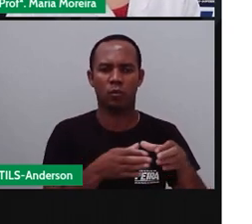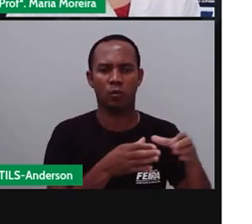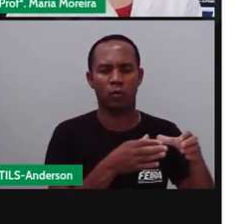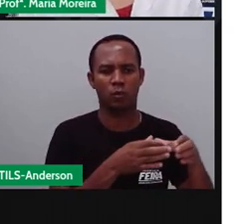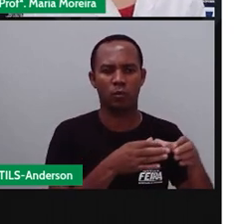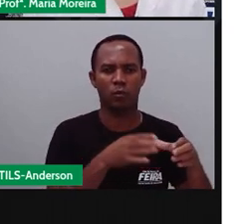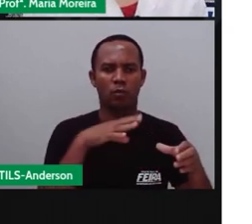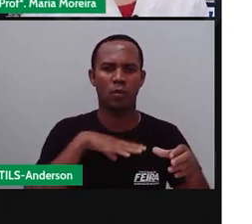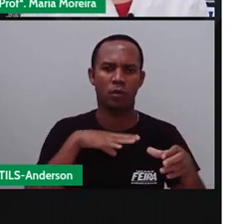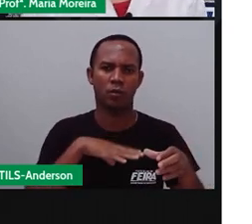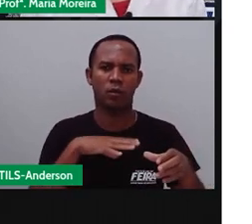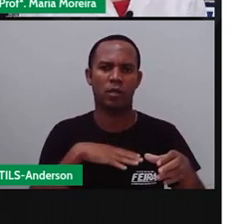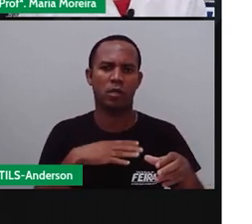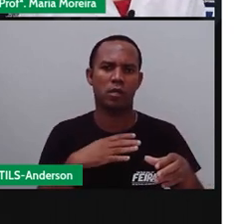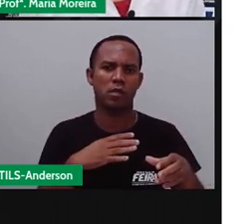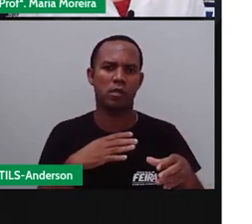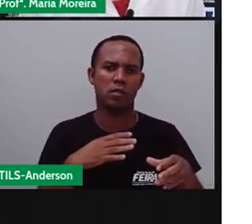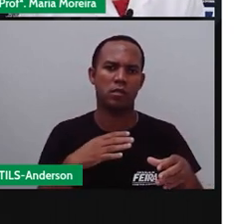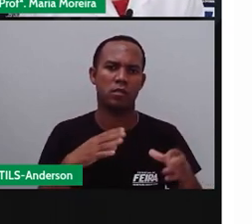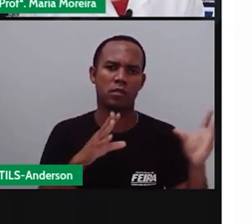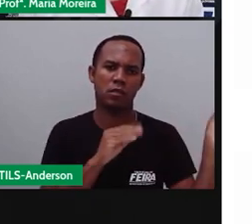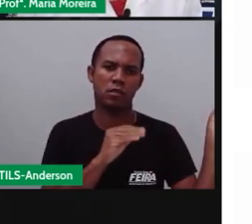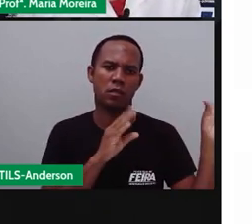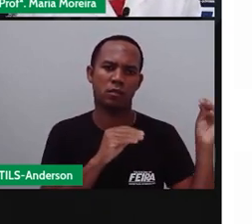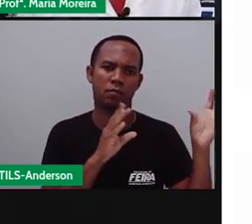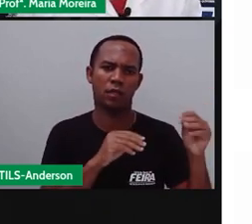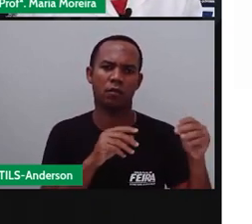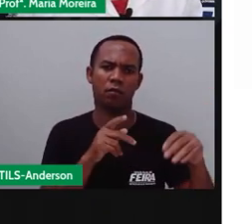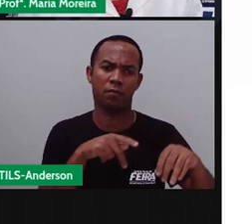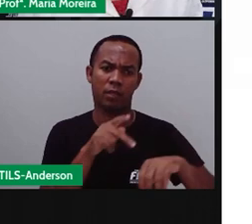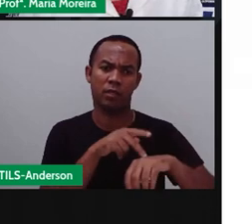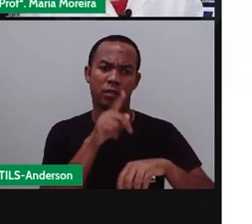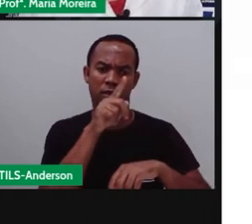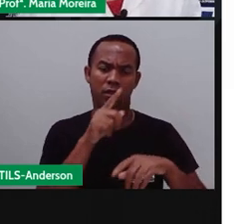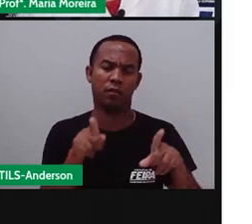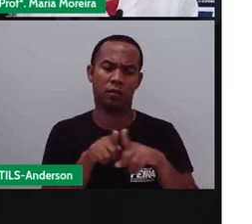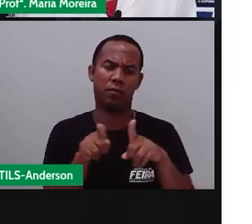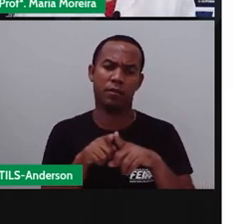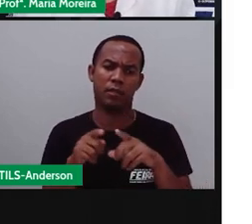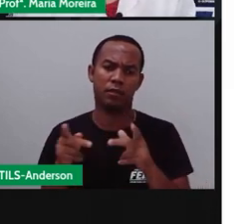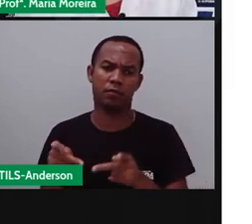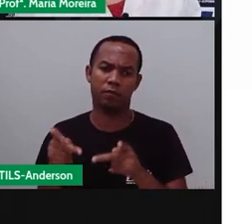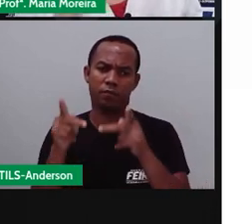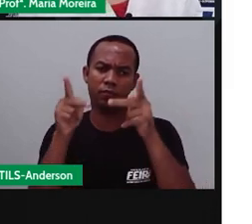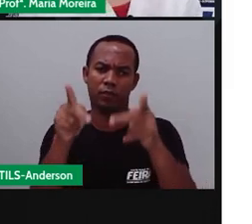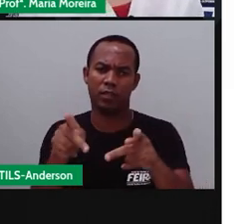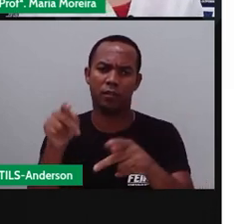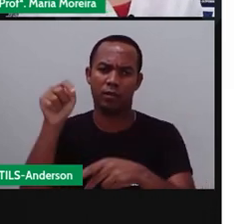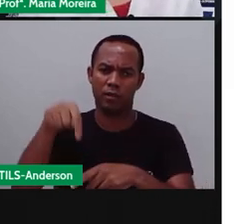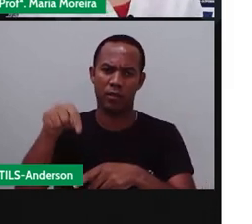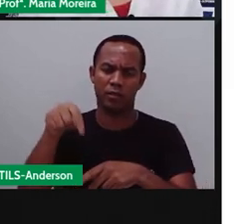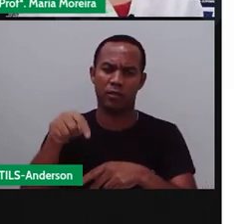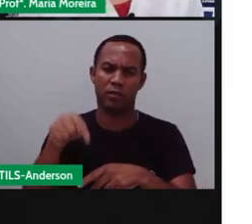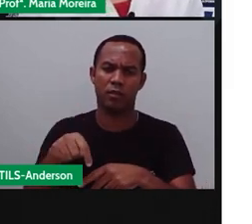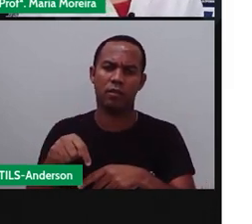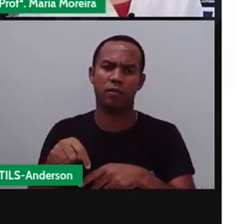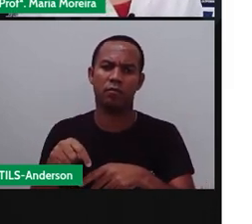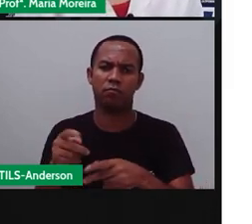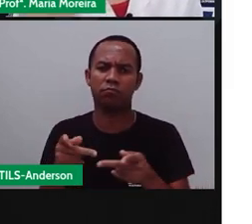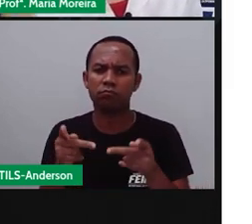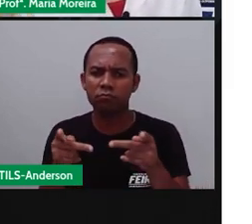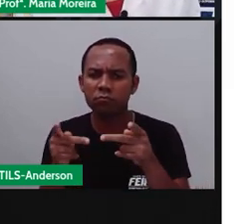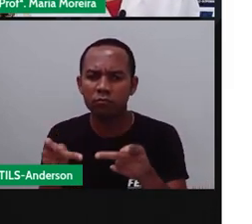povoaram o quê? A região sul, ampliando-se para todo o país. Então esses imigrantes que vêm aí de Portugal e da Espanha,